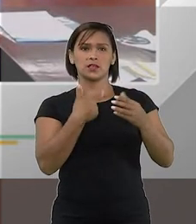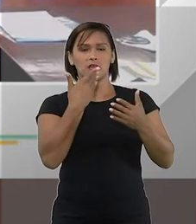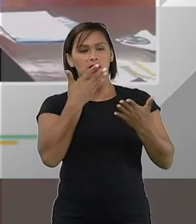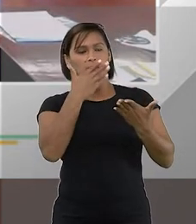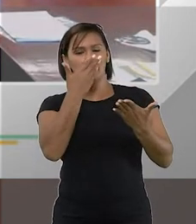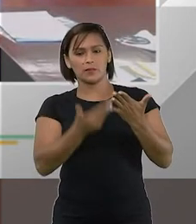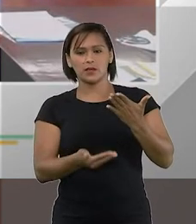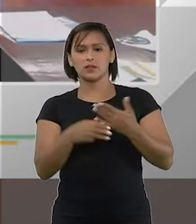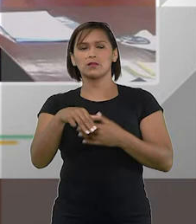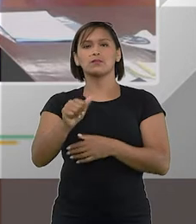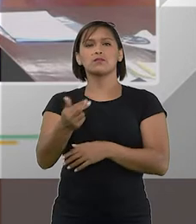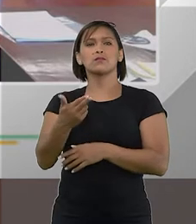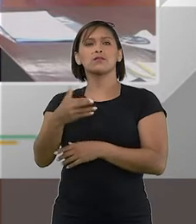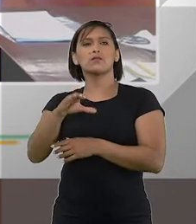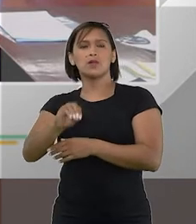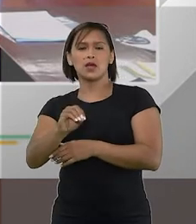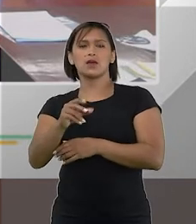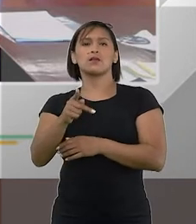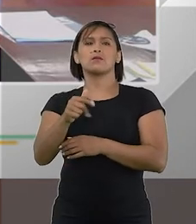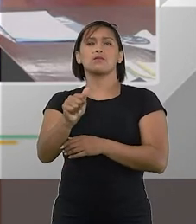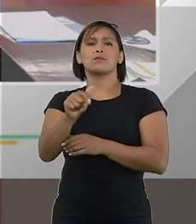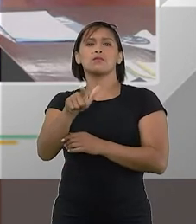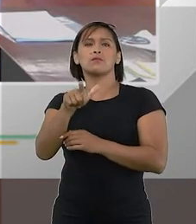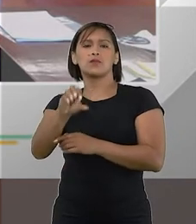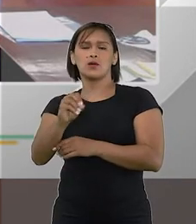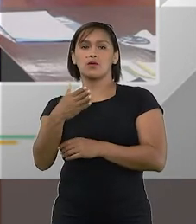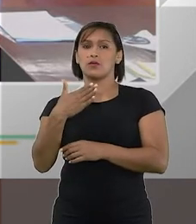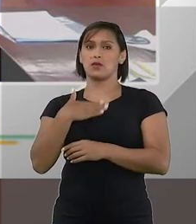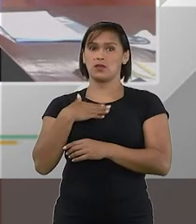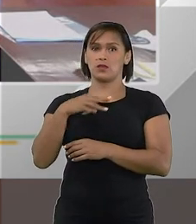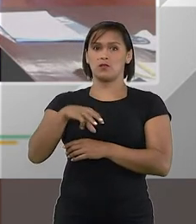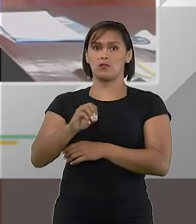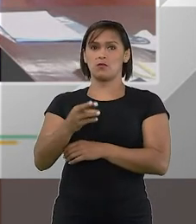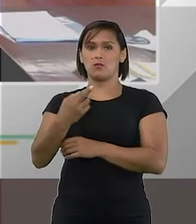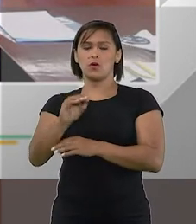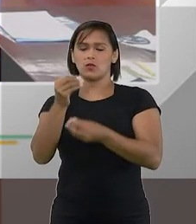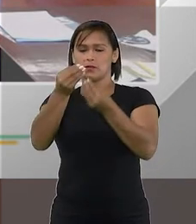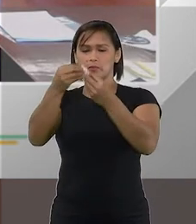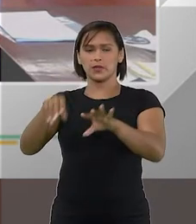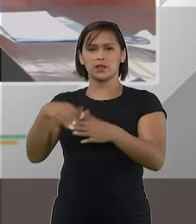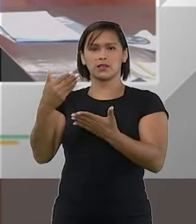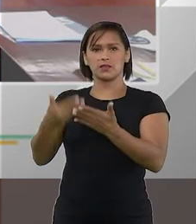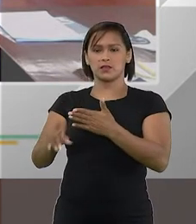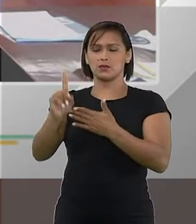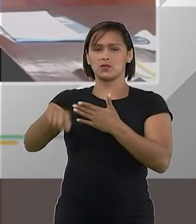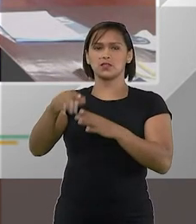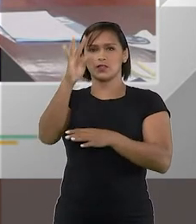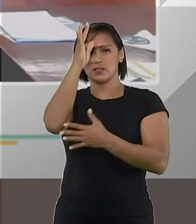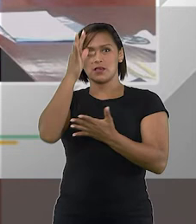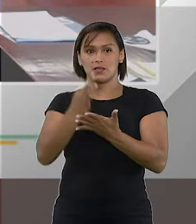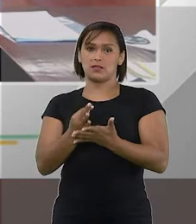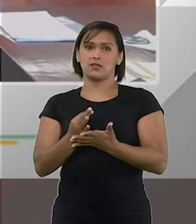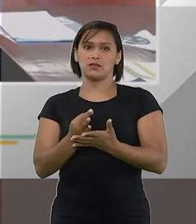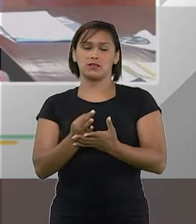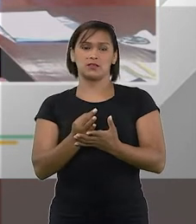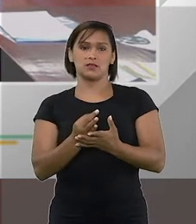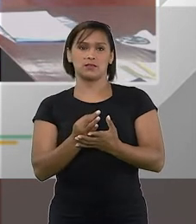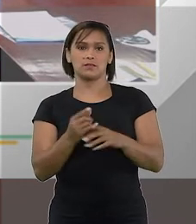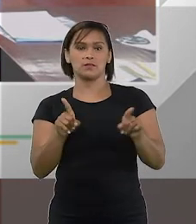ministro Marco Aurélio Belize ministro Paulo Dittardo Sanseverino e eu ficamos vencidos nessa e